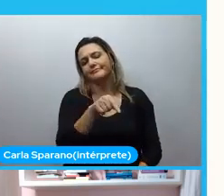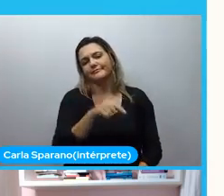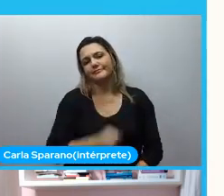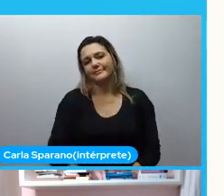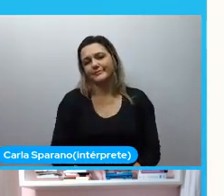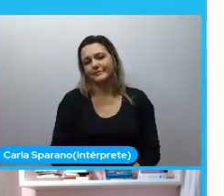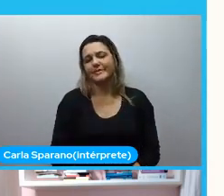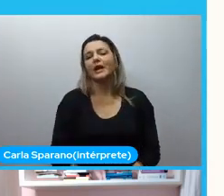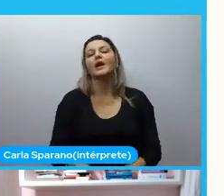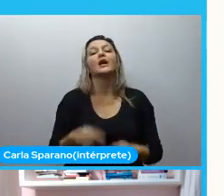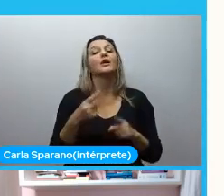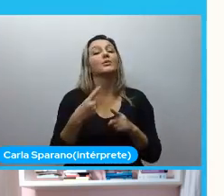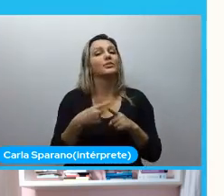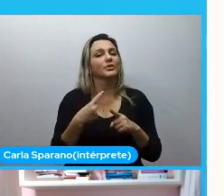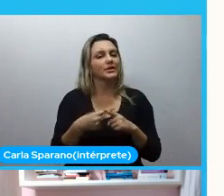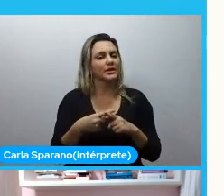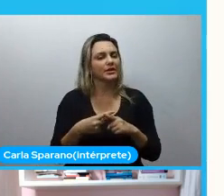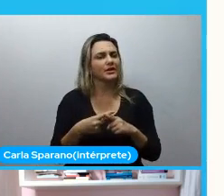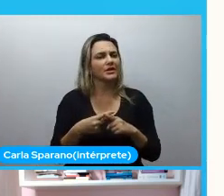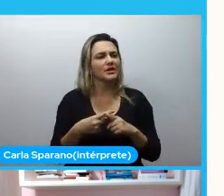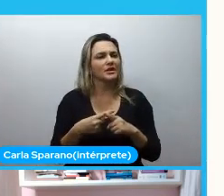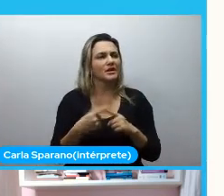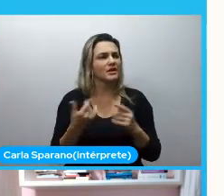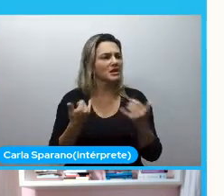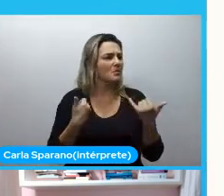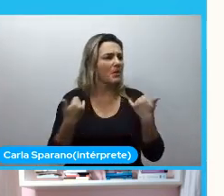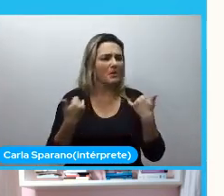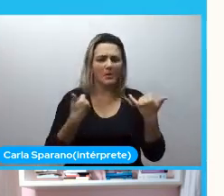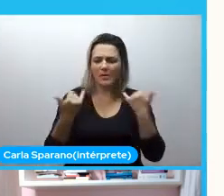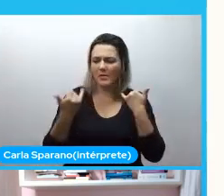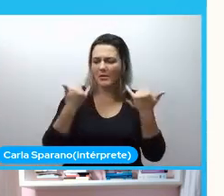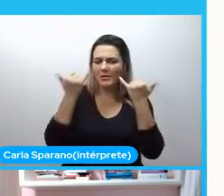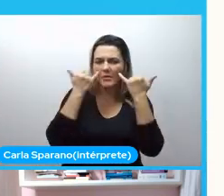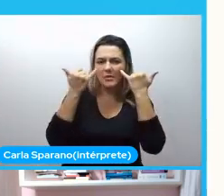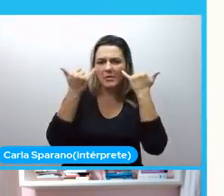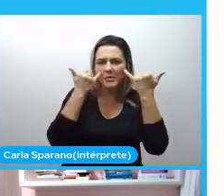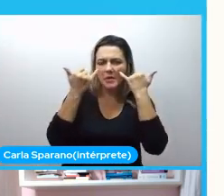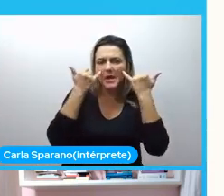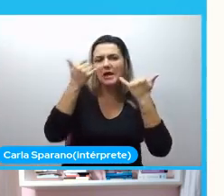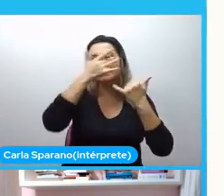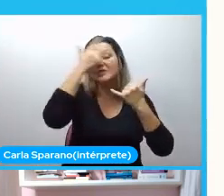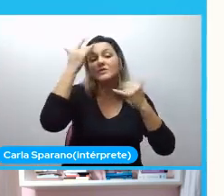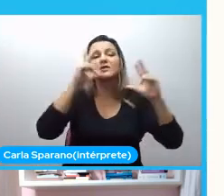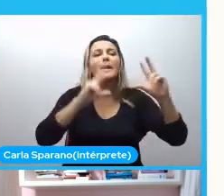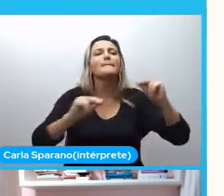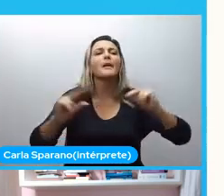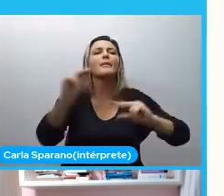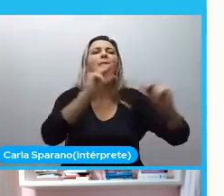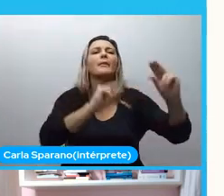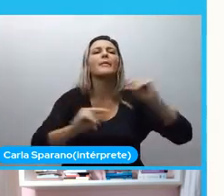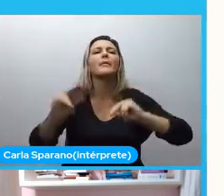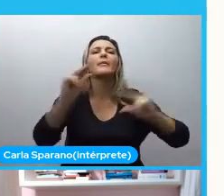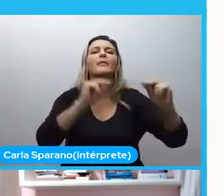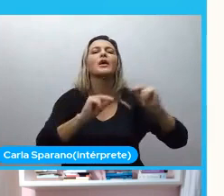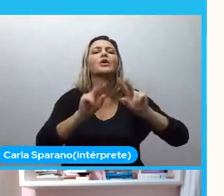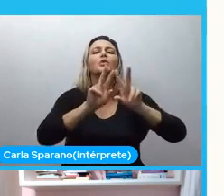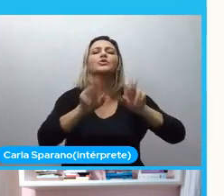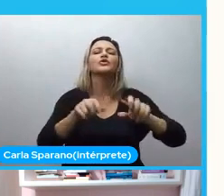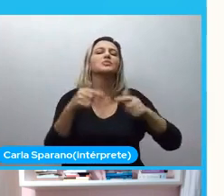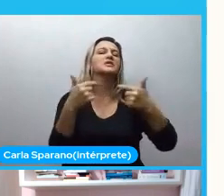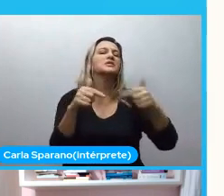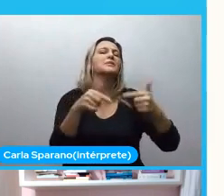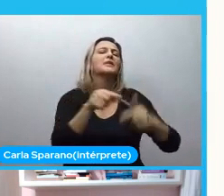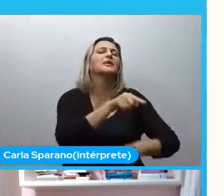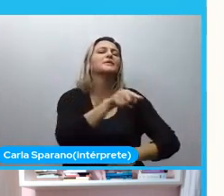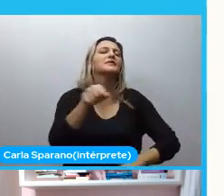porque eu ouvi com certa constância as pessoas comentando sobre o trabalho de vocês é muito legal